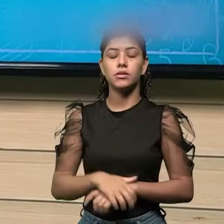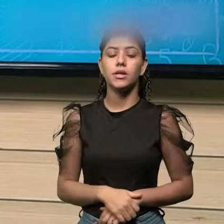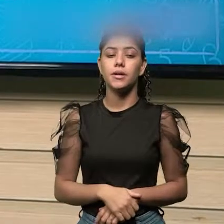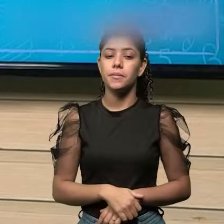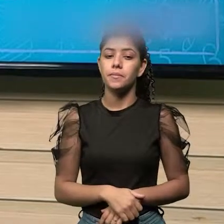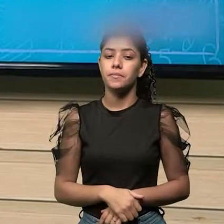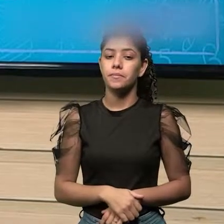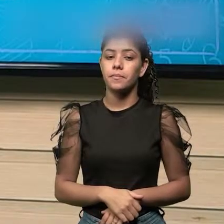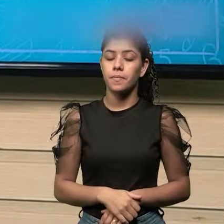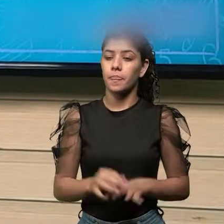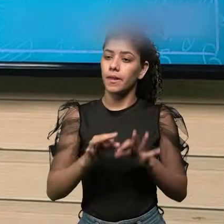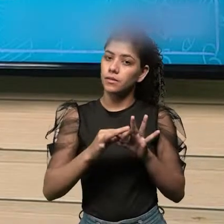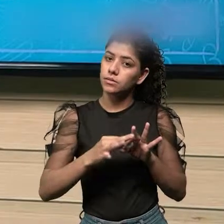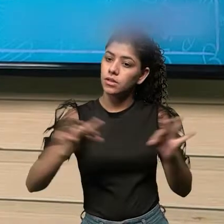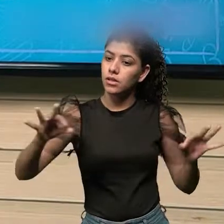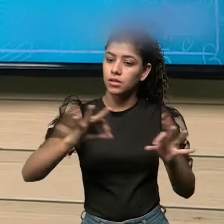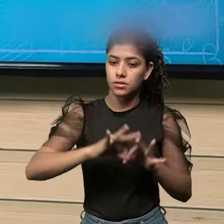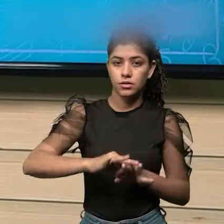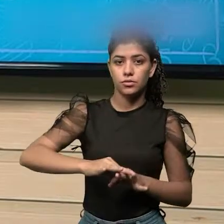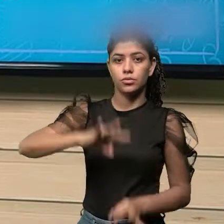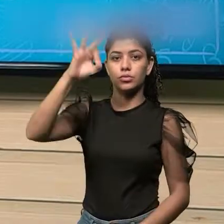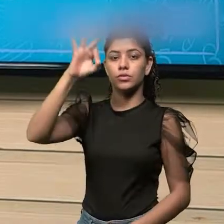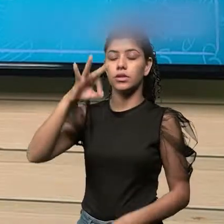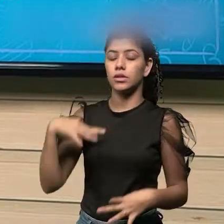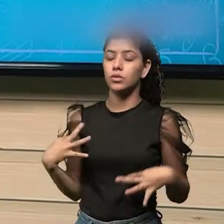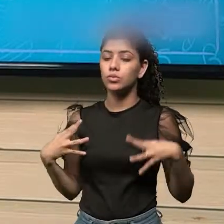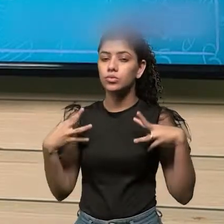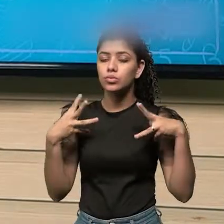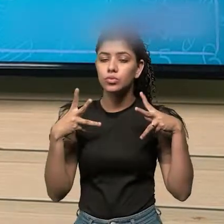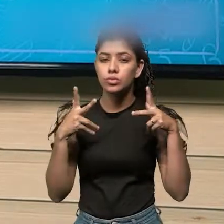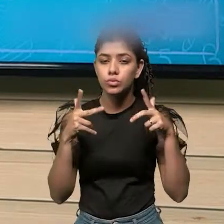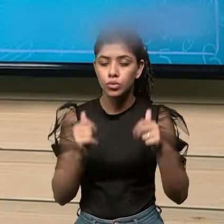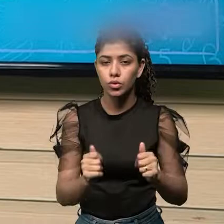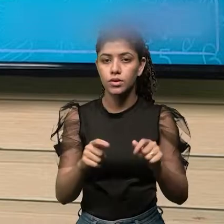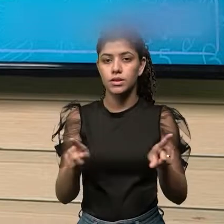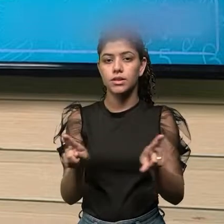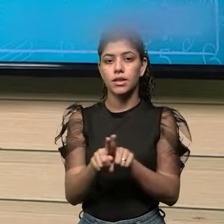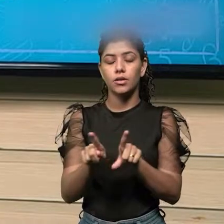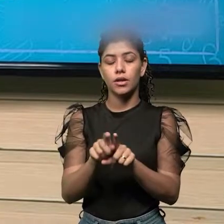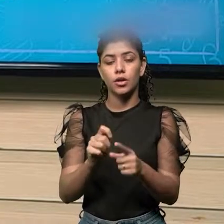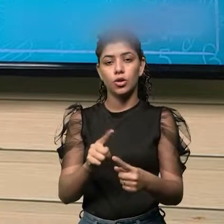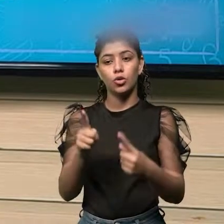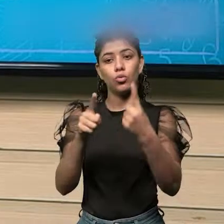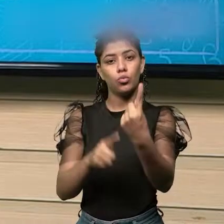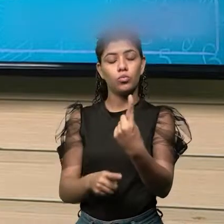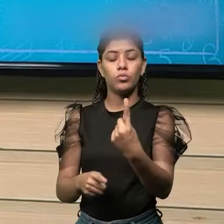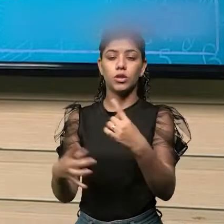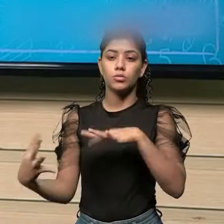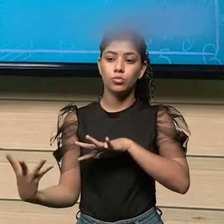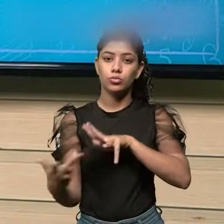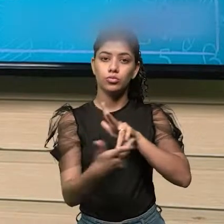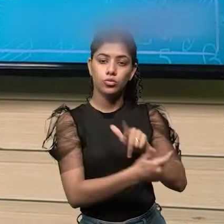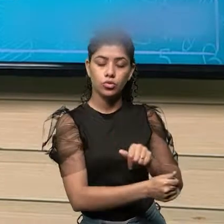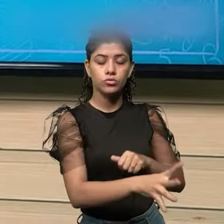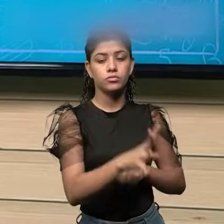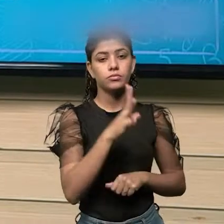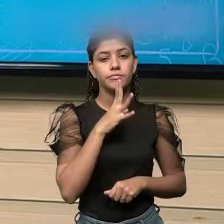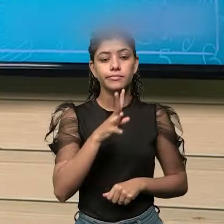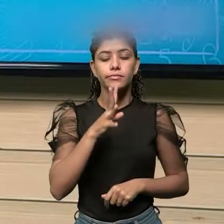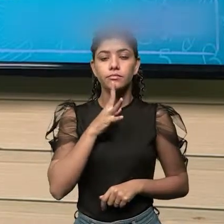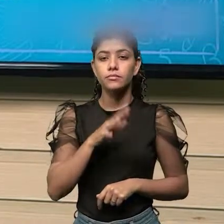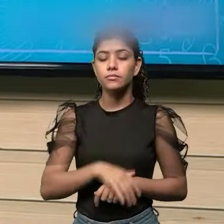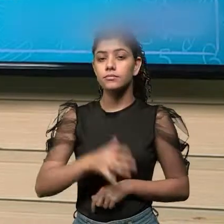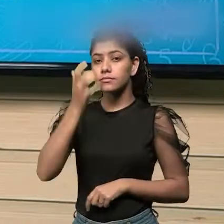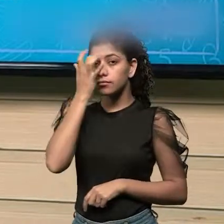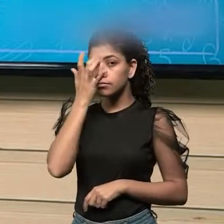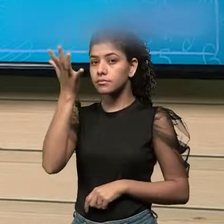cumprimento, distância, área. Então, todas essas medidas foram padronizadas para facilitar o entendimento e o